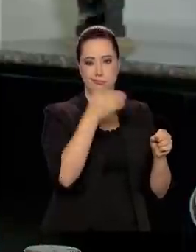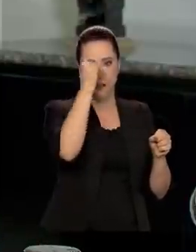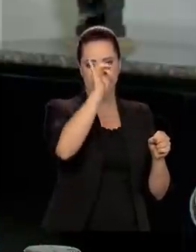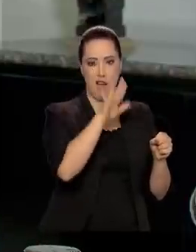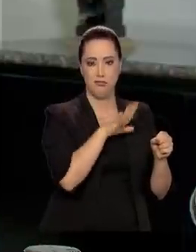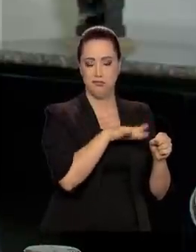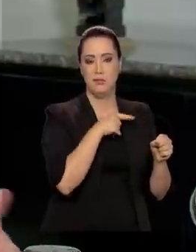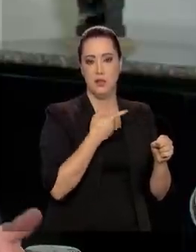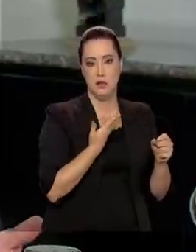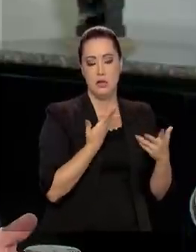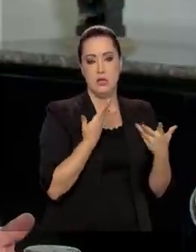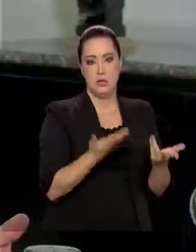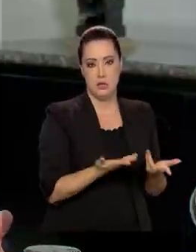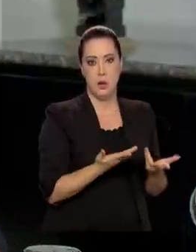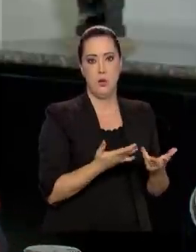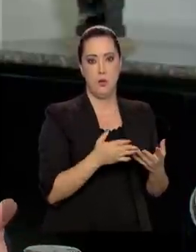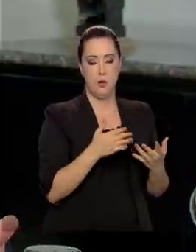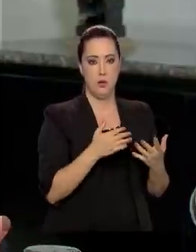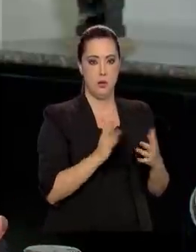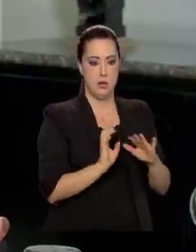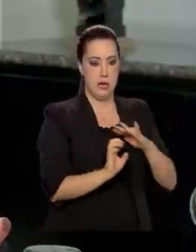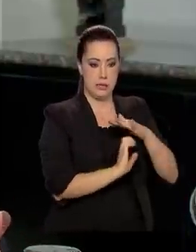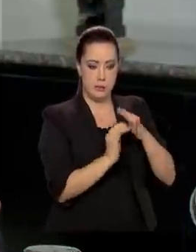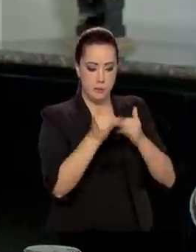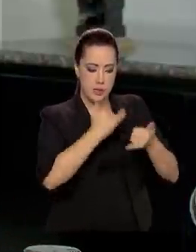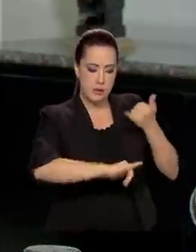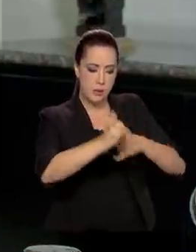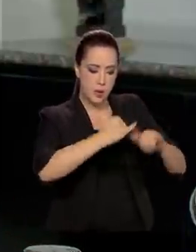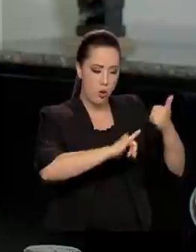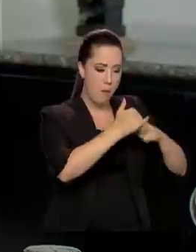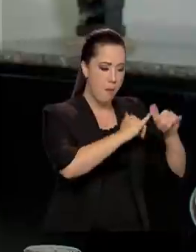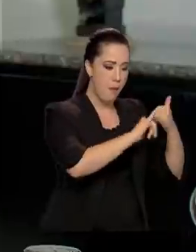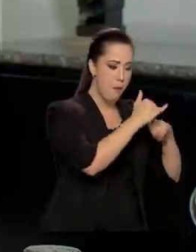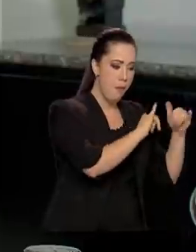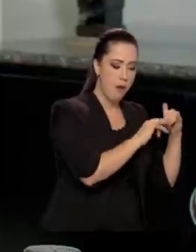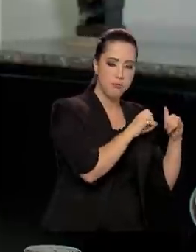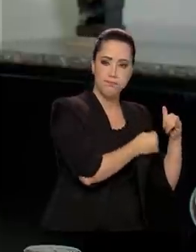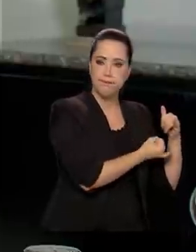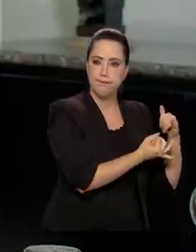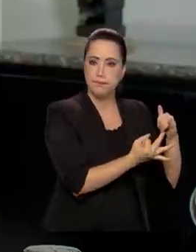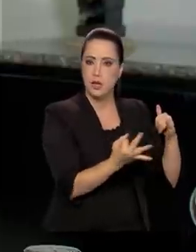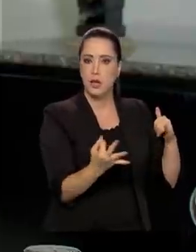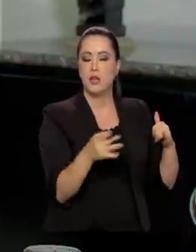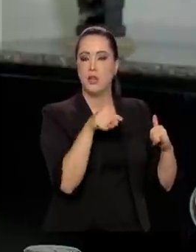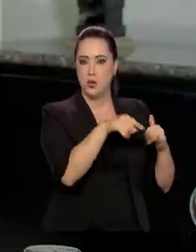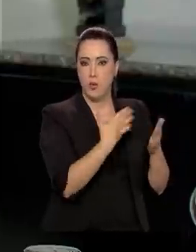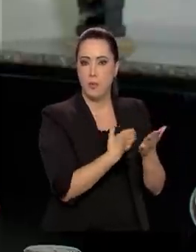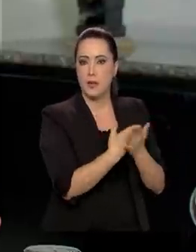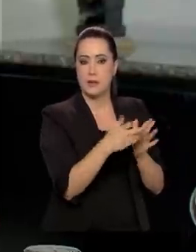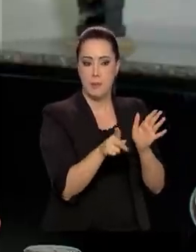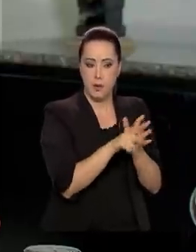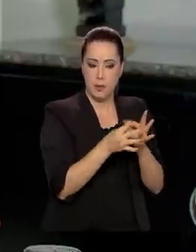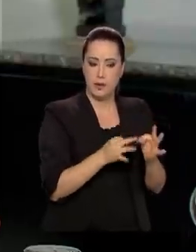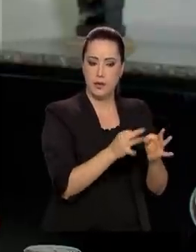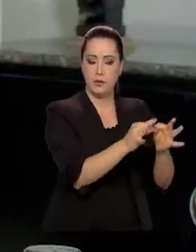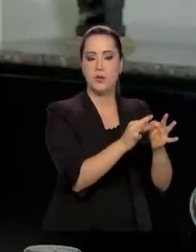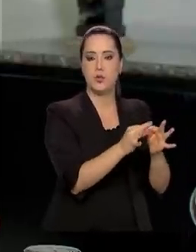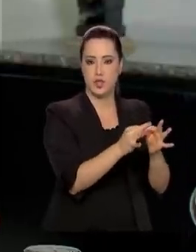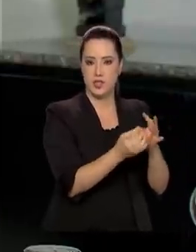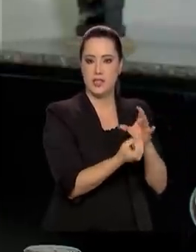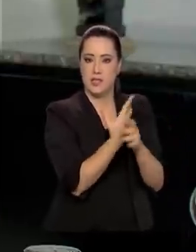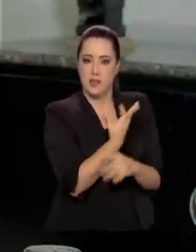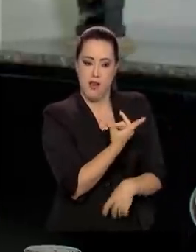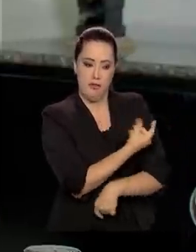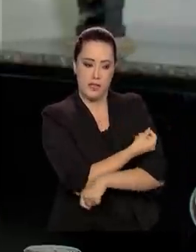Os laboratórios iniciam usando a sua tecnologia e desenvolvem o imunizante.